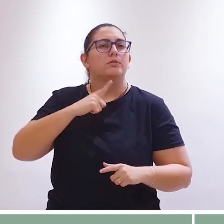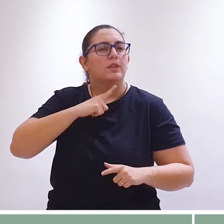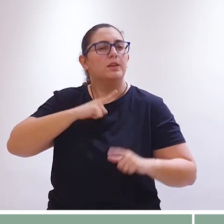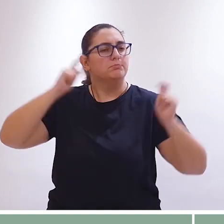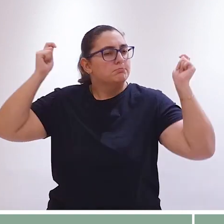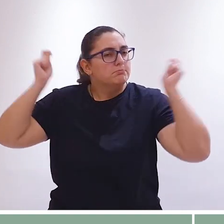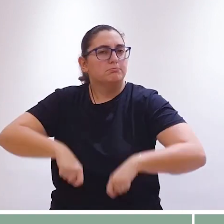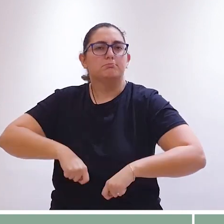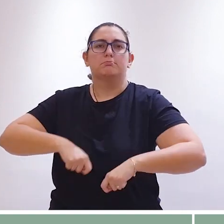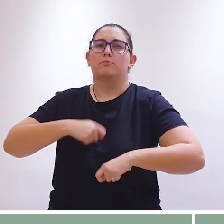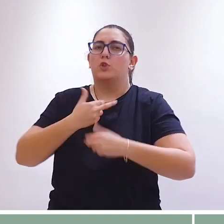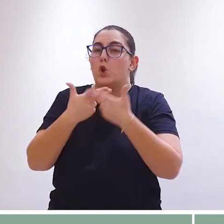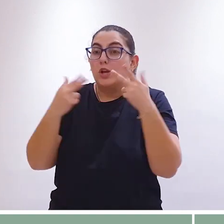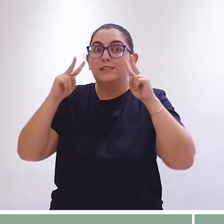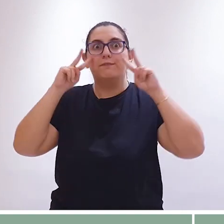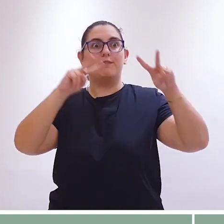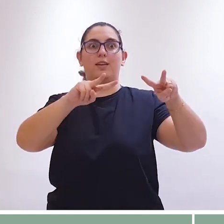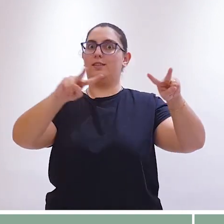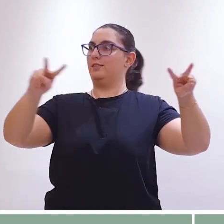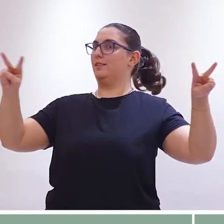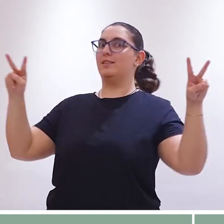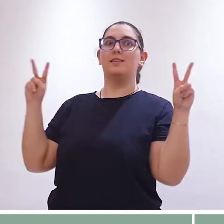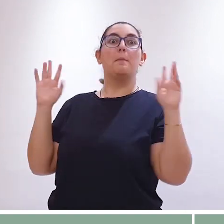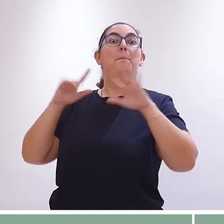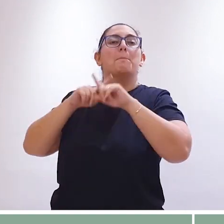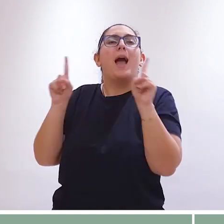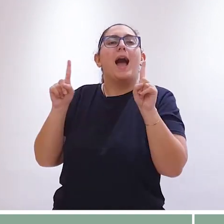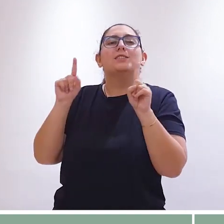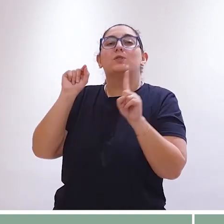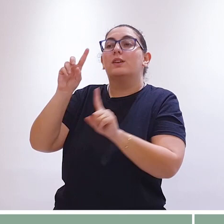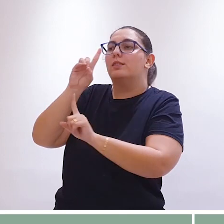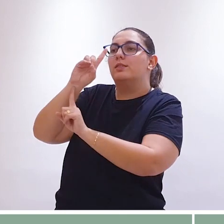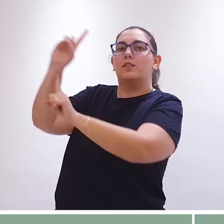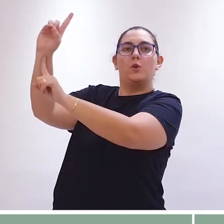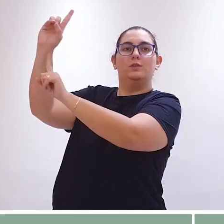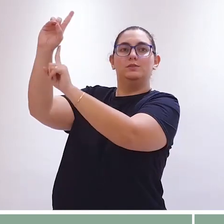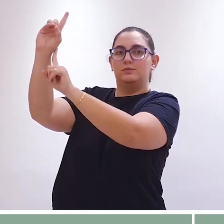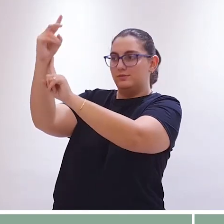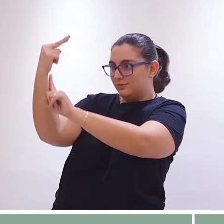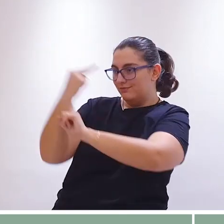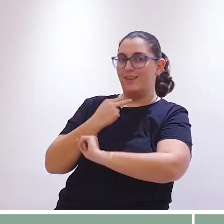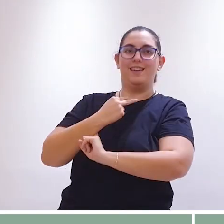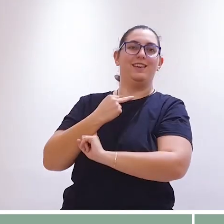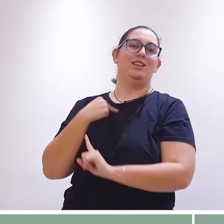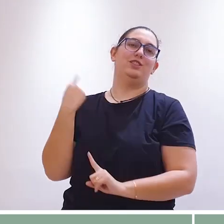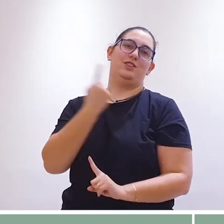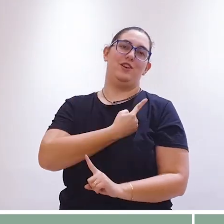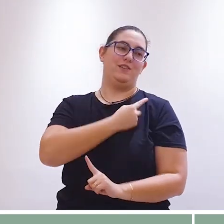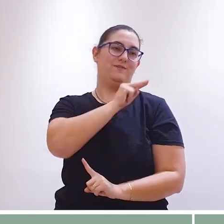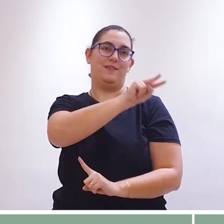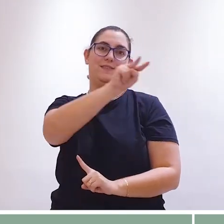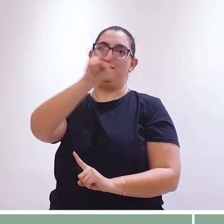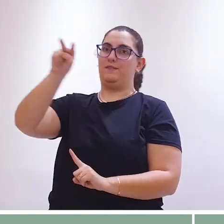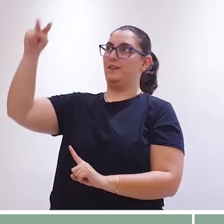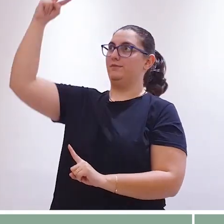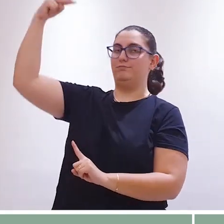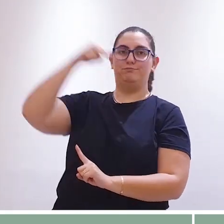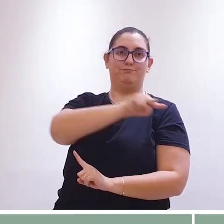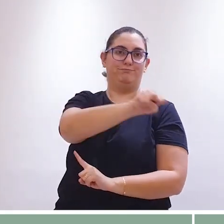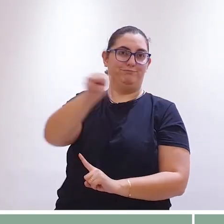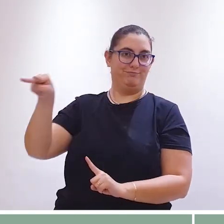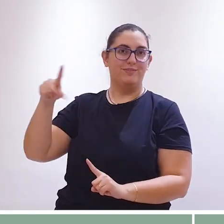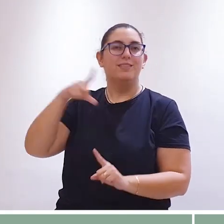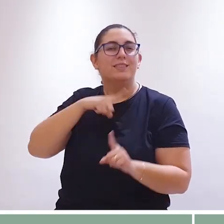capacita para sentir o invisível que nos circunda, Deus mesmo. Nessa vida profunda e partilhada, na